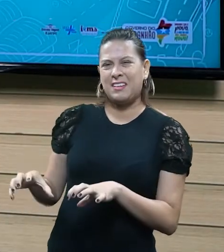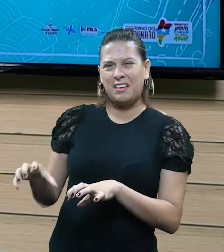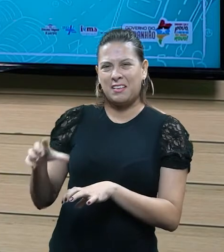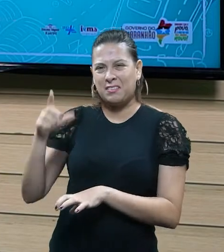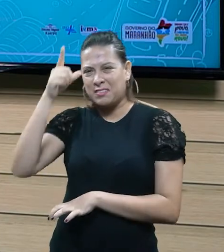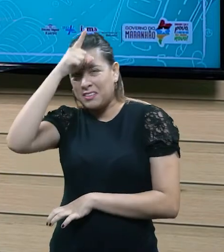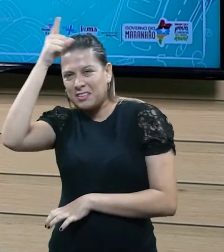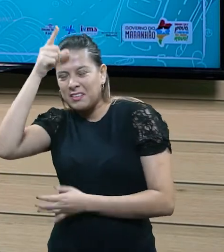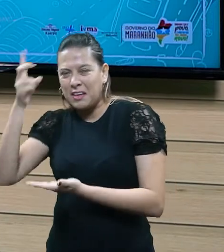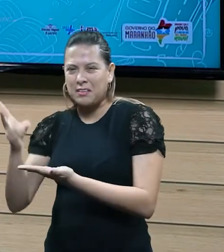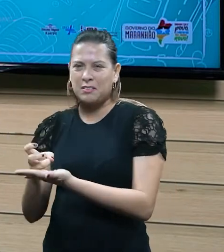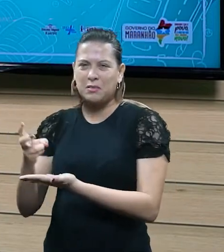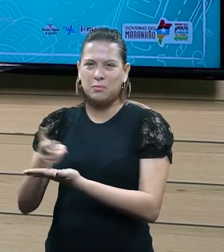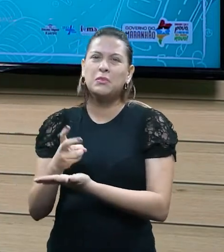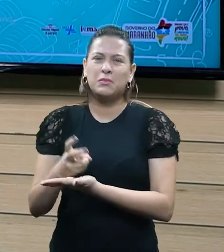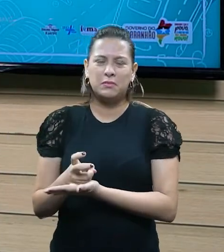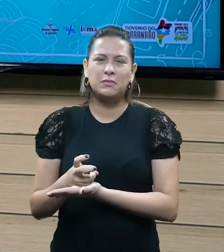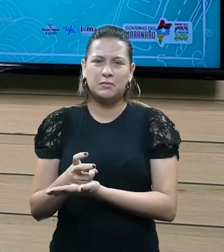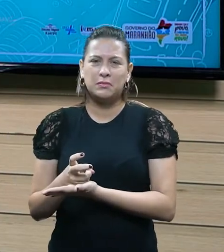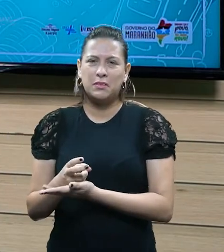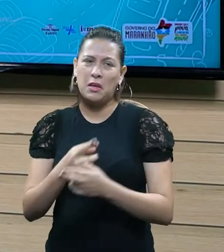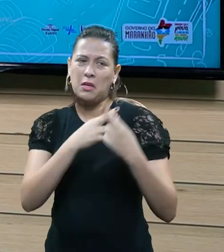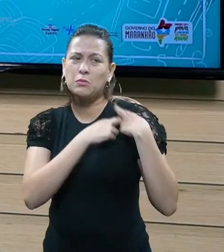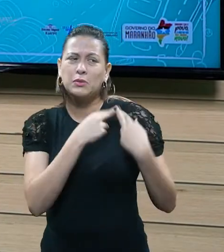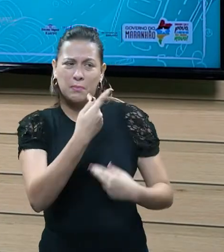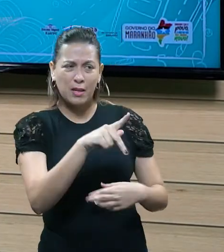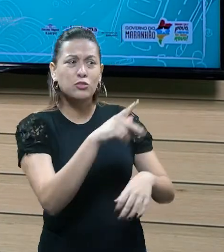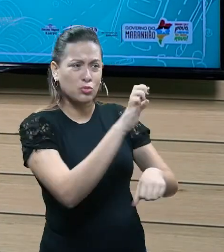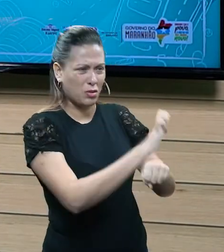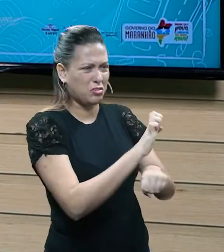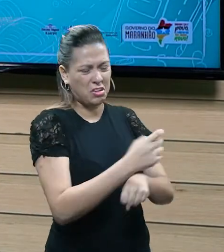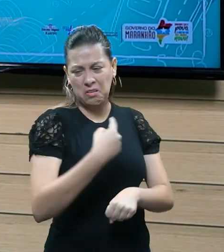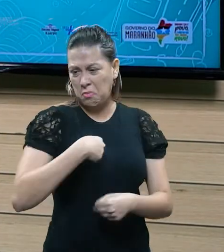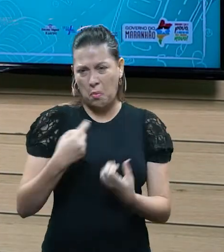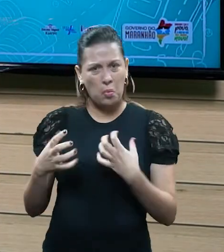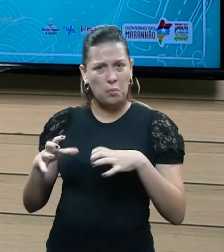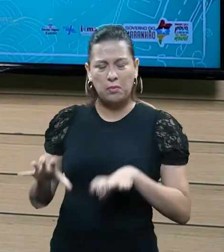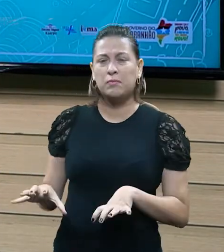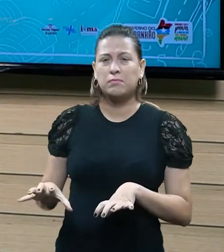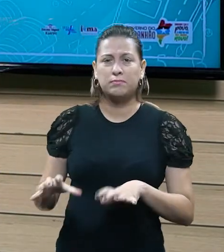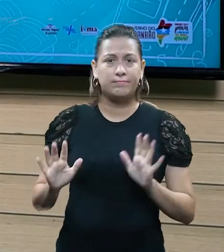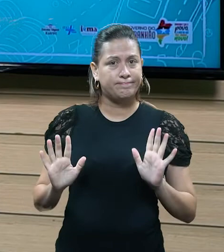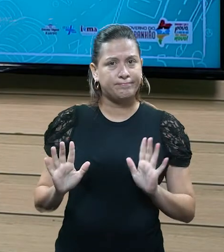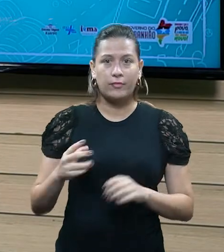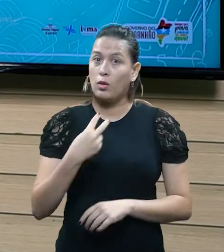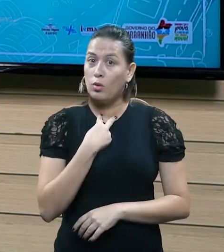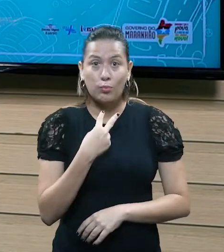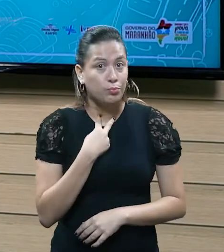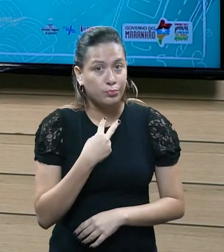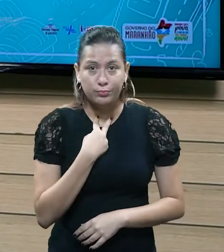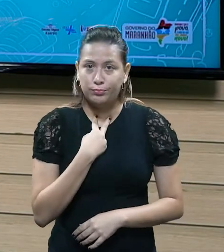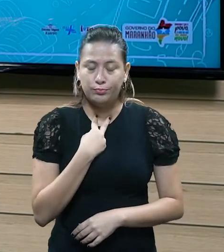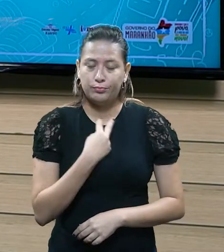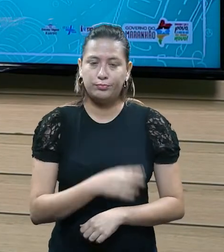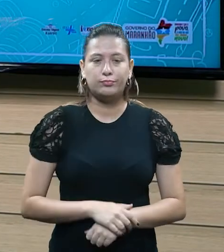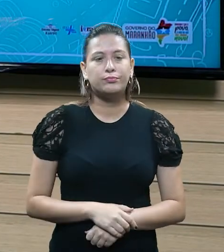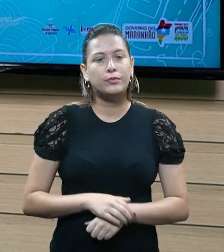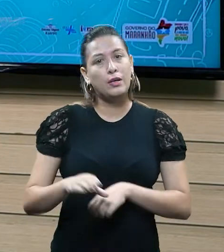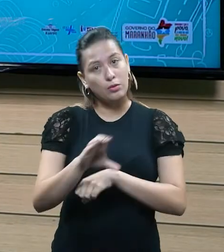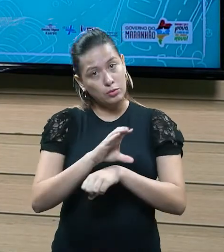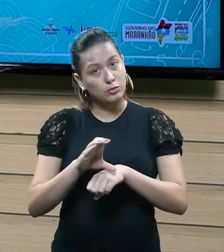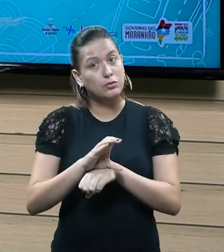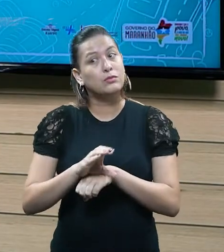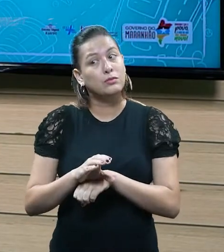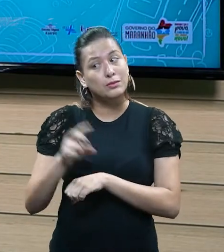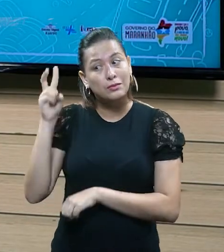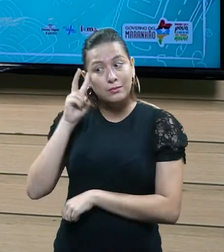estou abrindo mão, né, Estado, fica para você essa função, eu não quero mais. Não, infelizmente não. A constituição